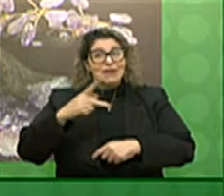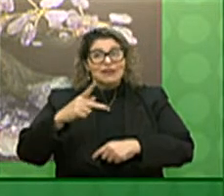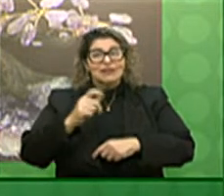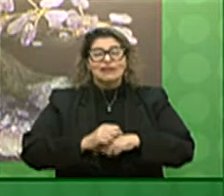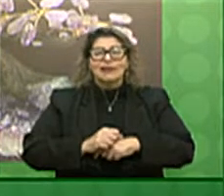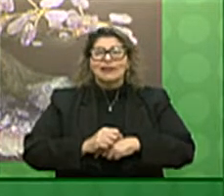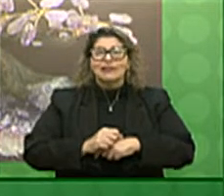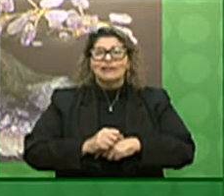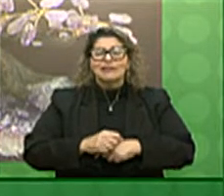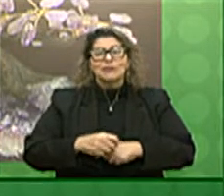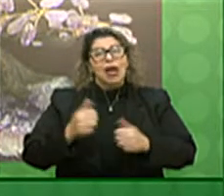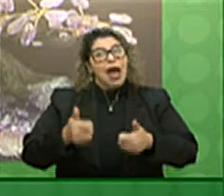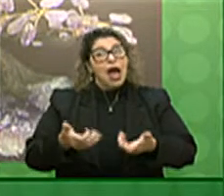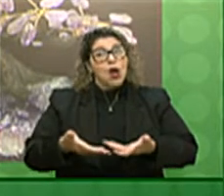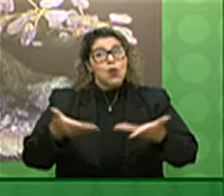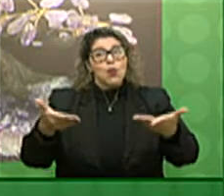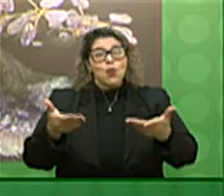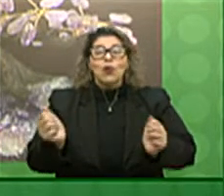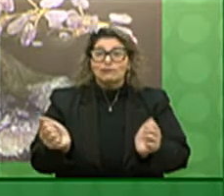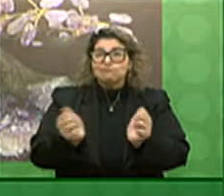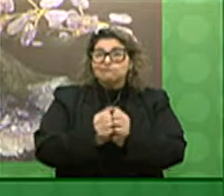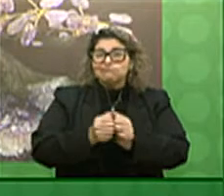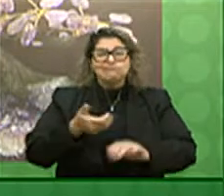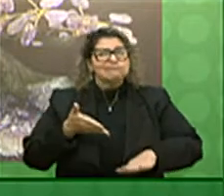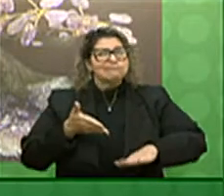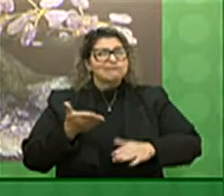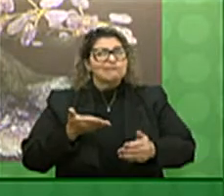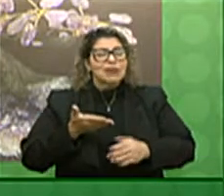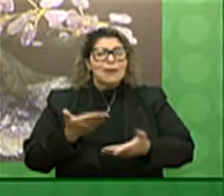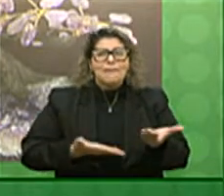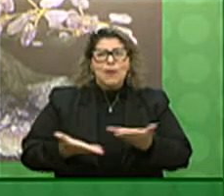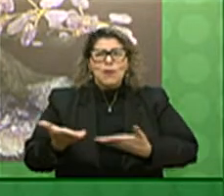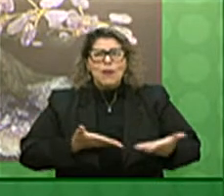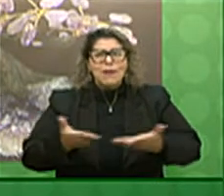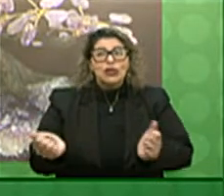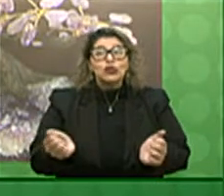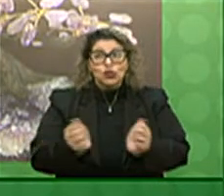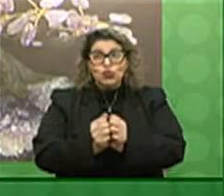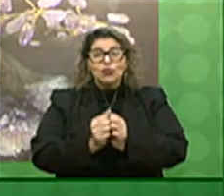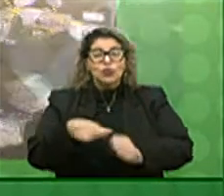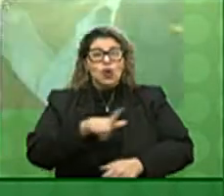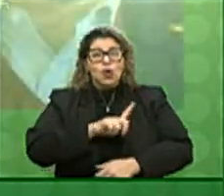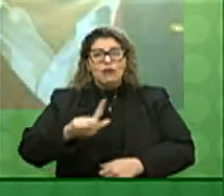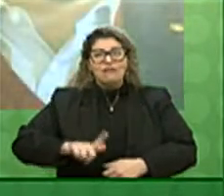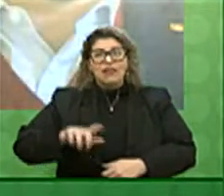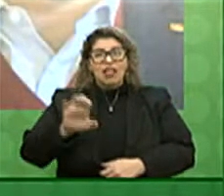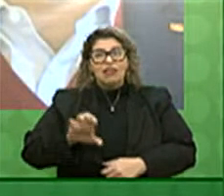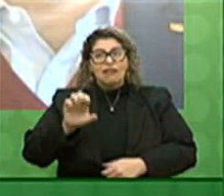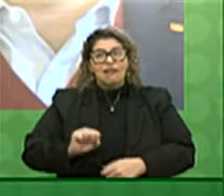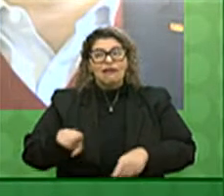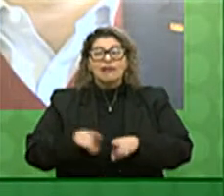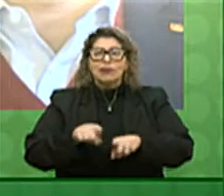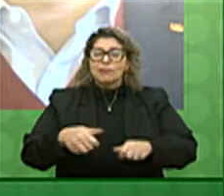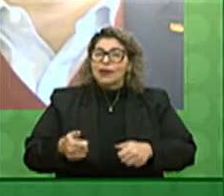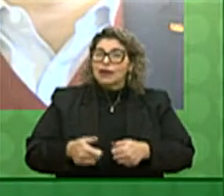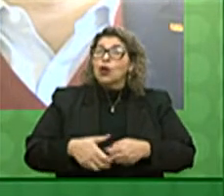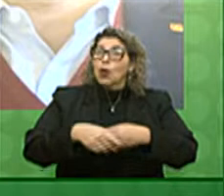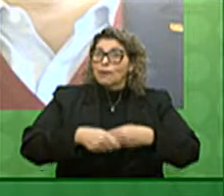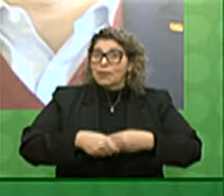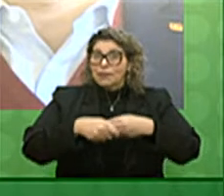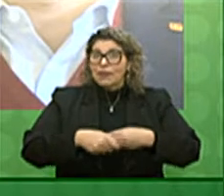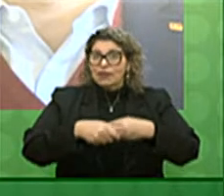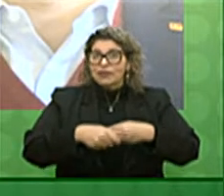que nos dá a honra de estar conosco participando, juntamente com o governador Eduardo Leite, que eu quero saudá-lo aqui